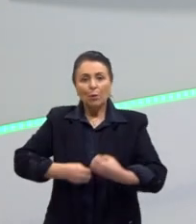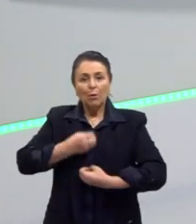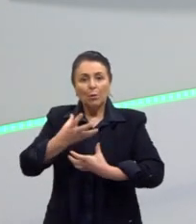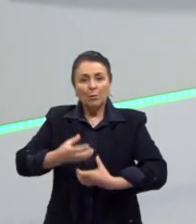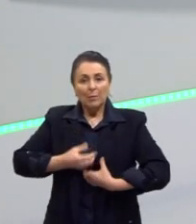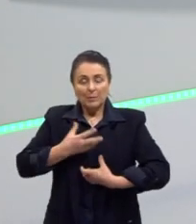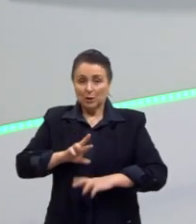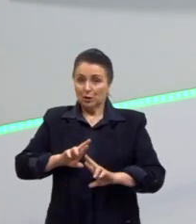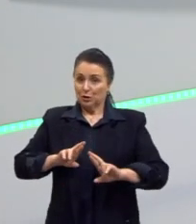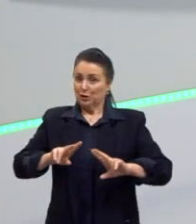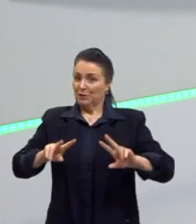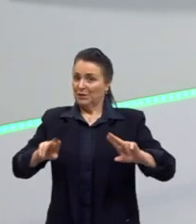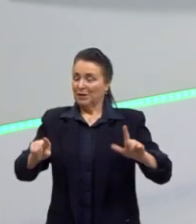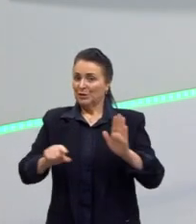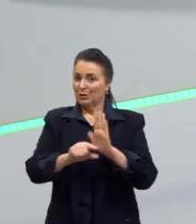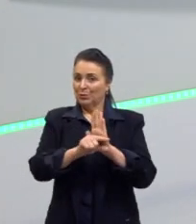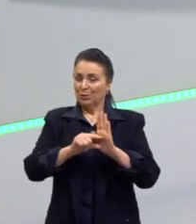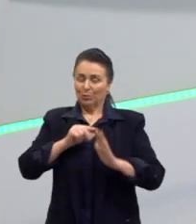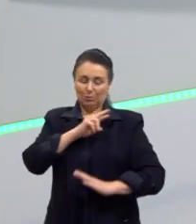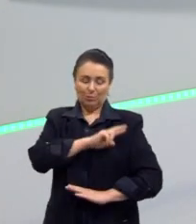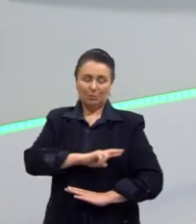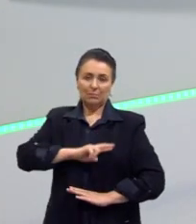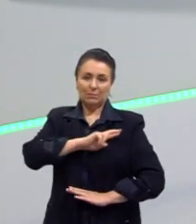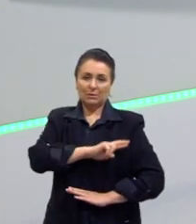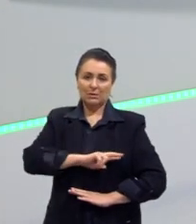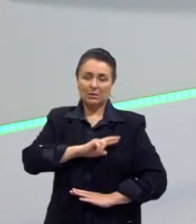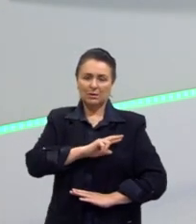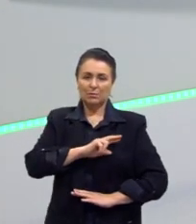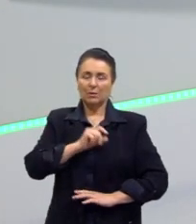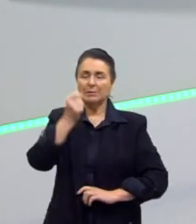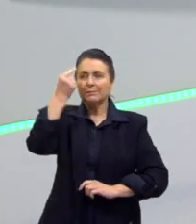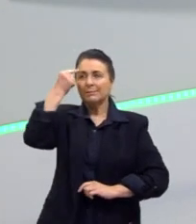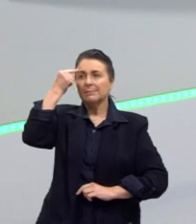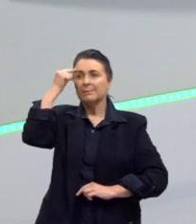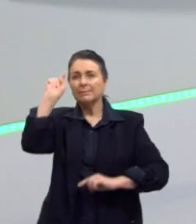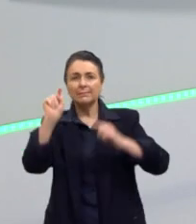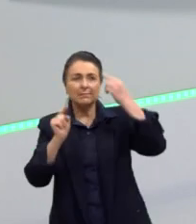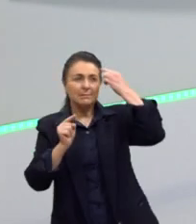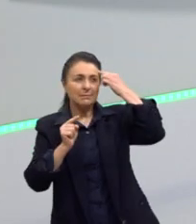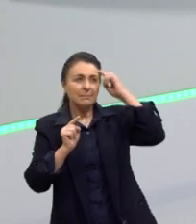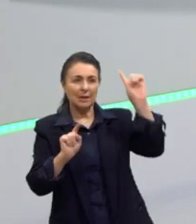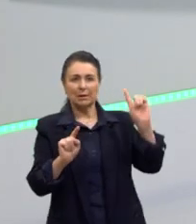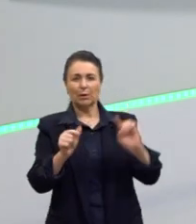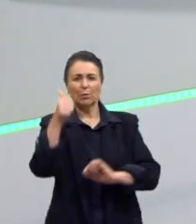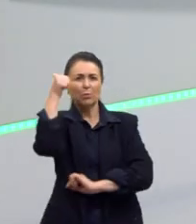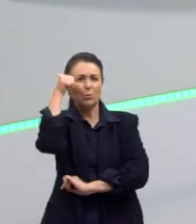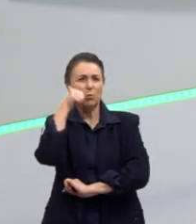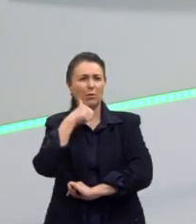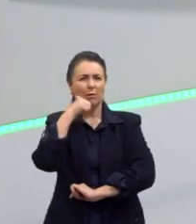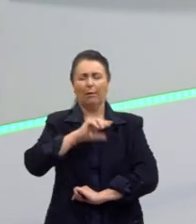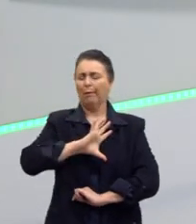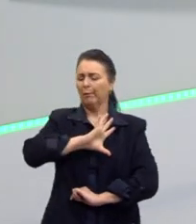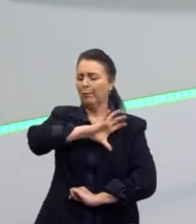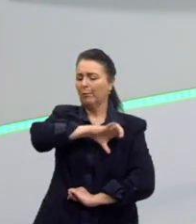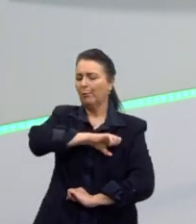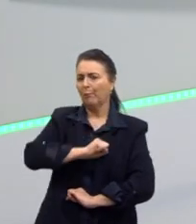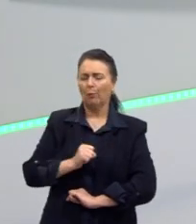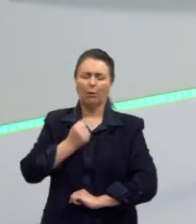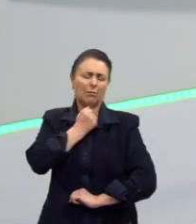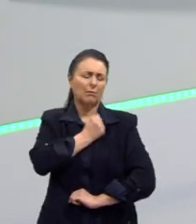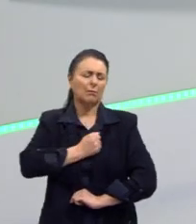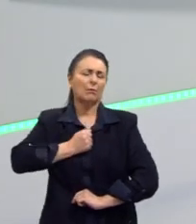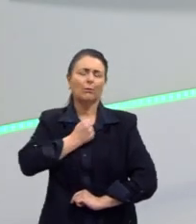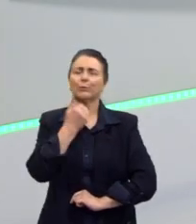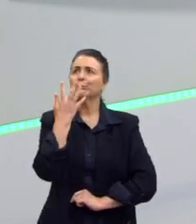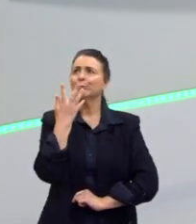do artista, do autor, do poeta romântico, que se inspira de uma musa, se inspira no amor, se inspira nas saudades da